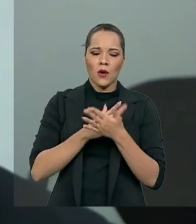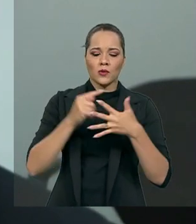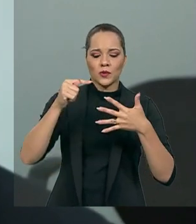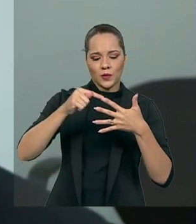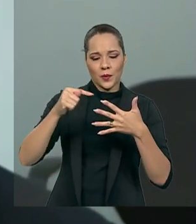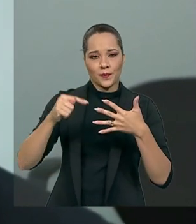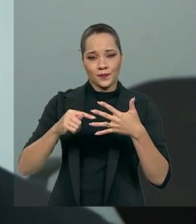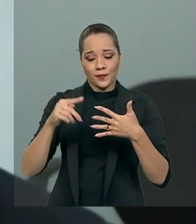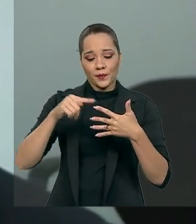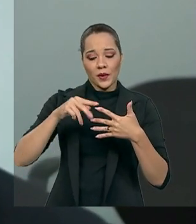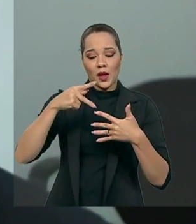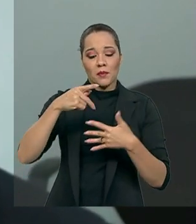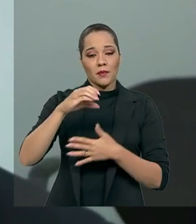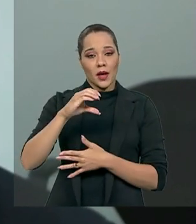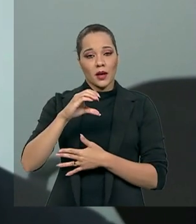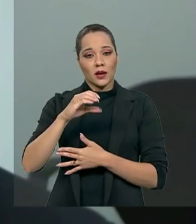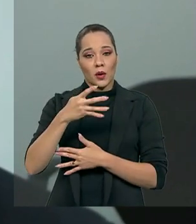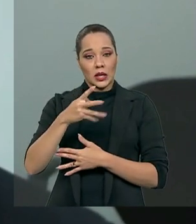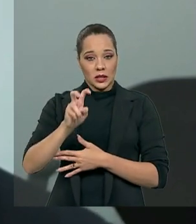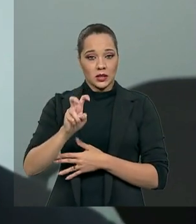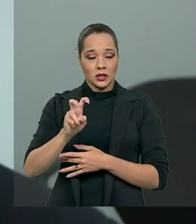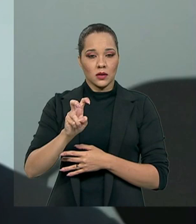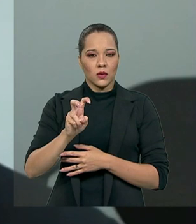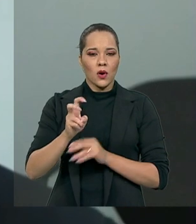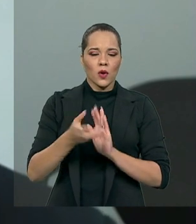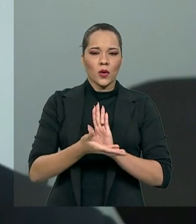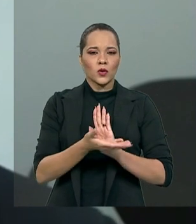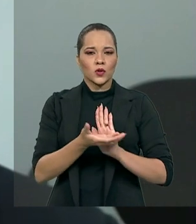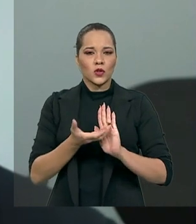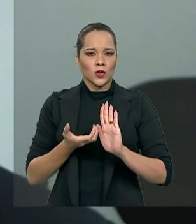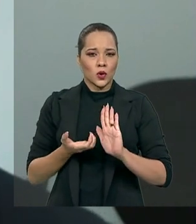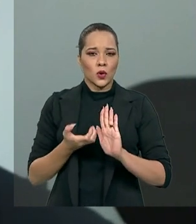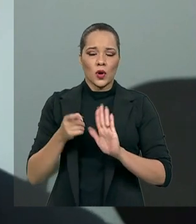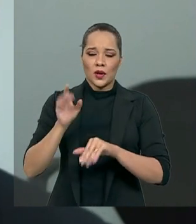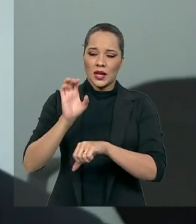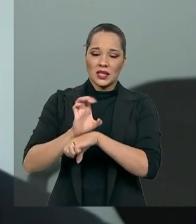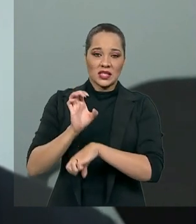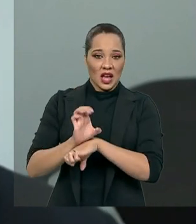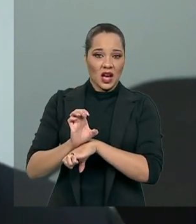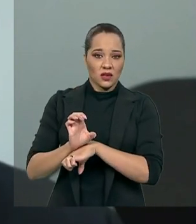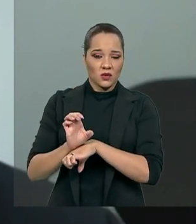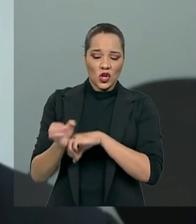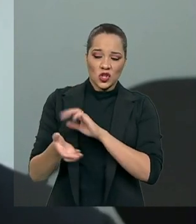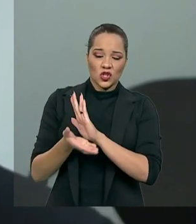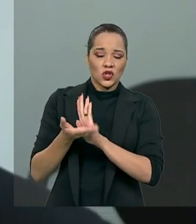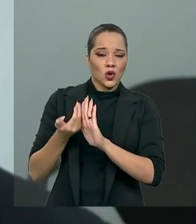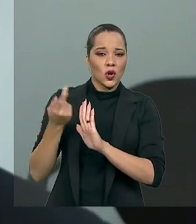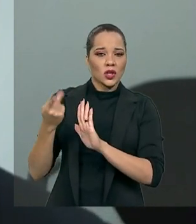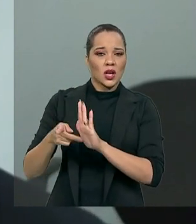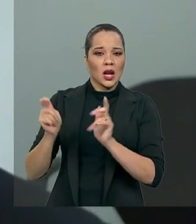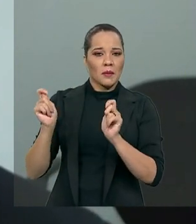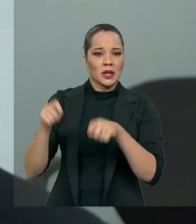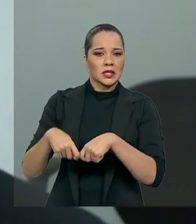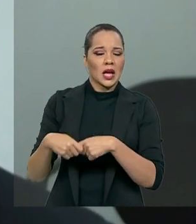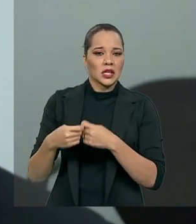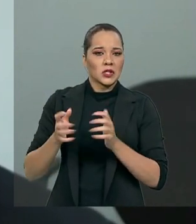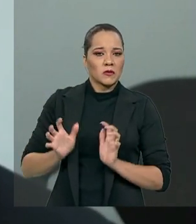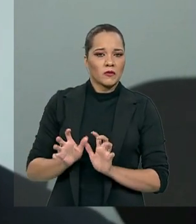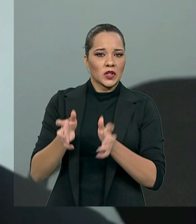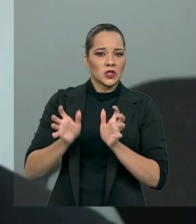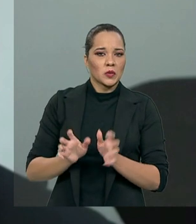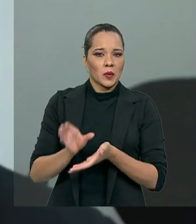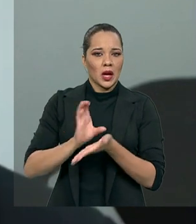exemplo, a PEC 45, ao retirar dos Estados a capacidade de atrar investimentos